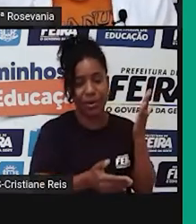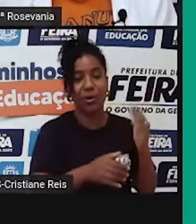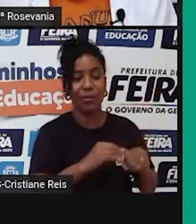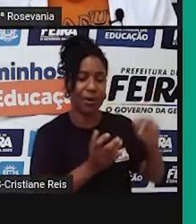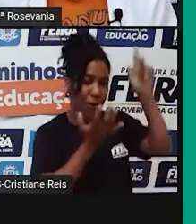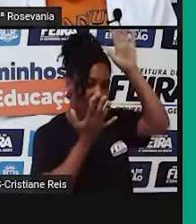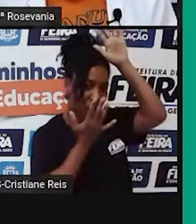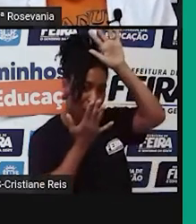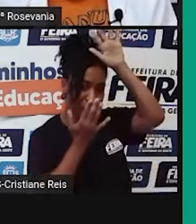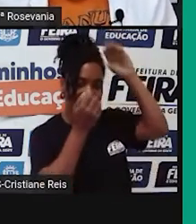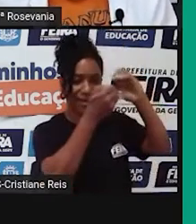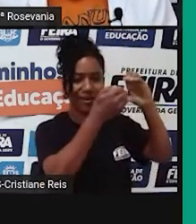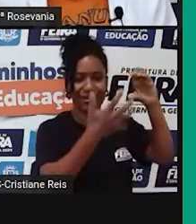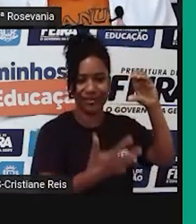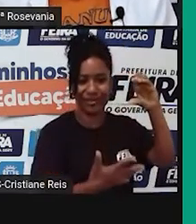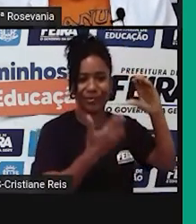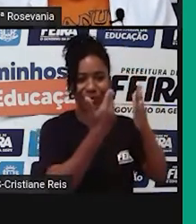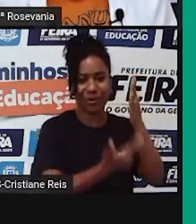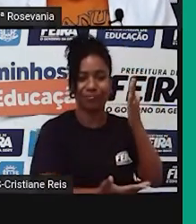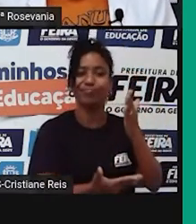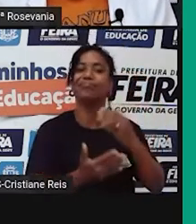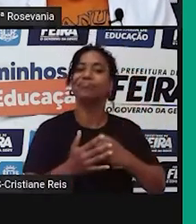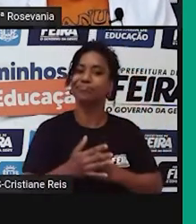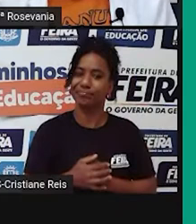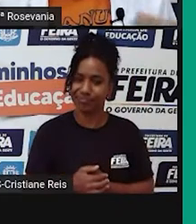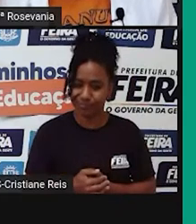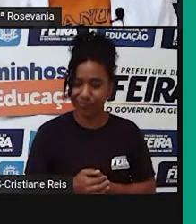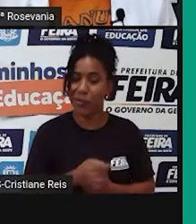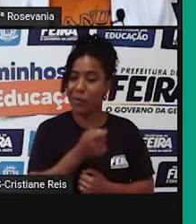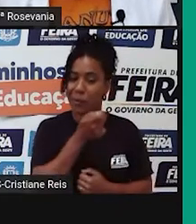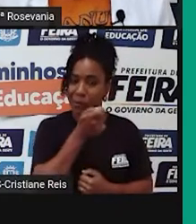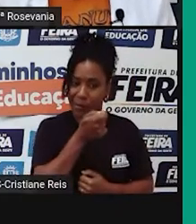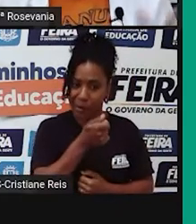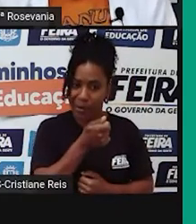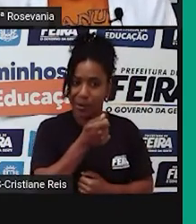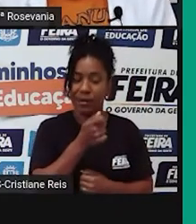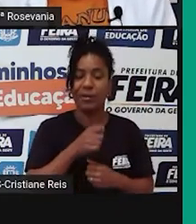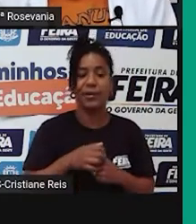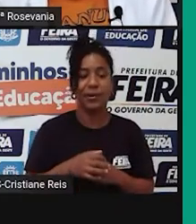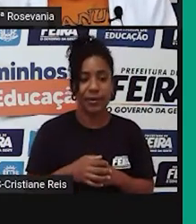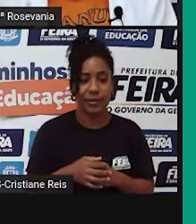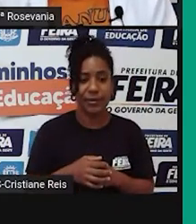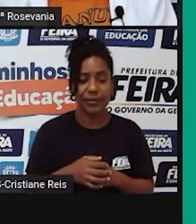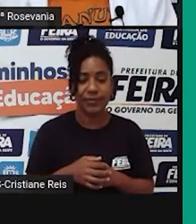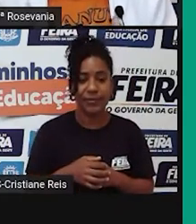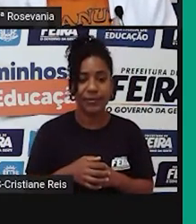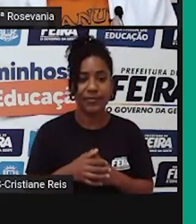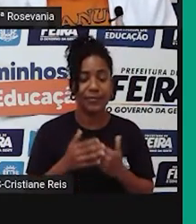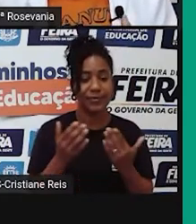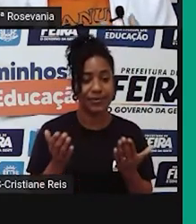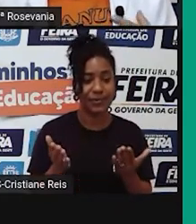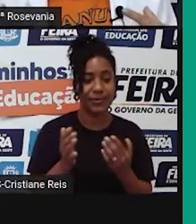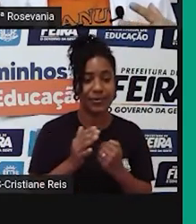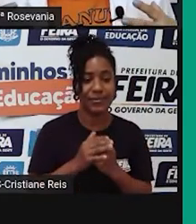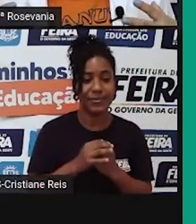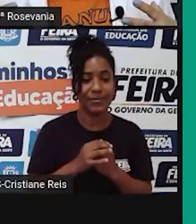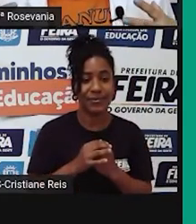povos indígenas que nós tivemos. E boa parte desse processo que dizia, assim, que era a